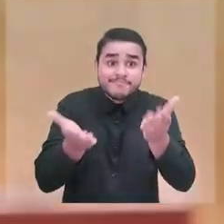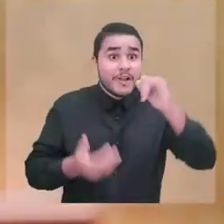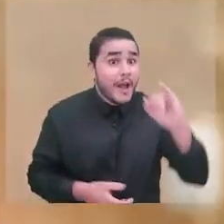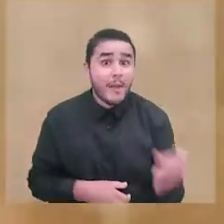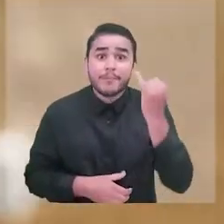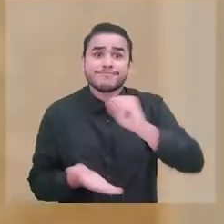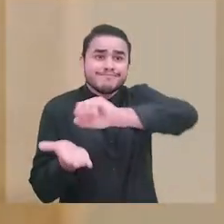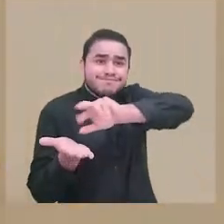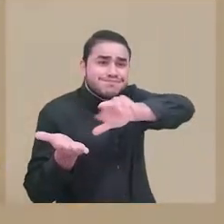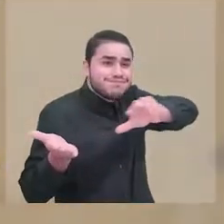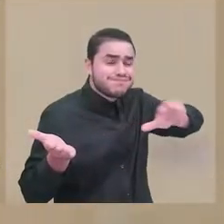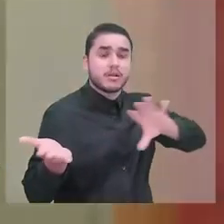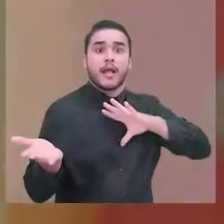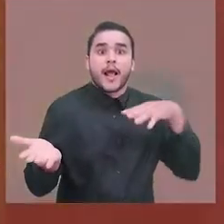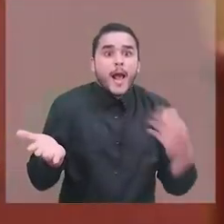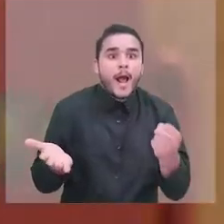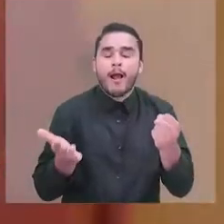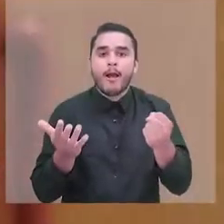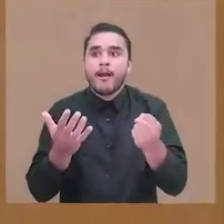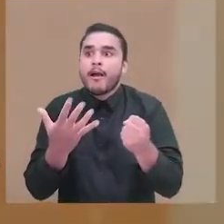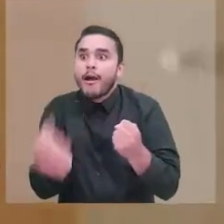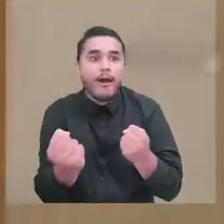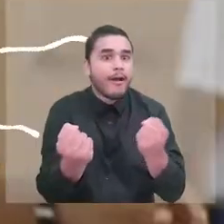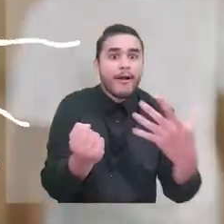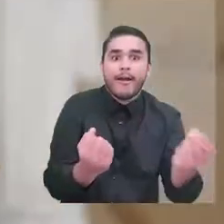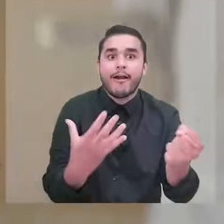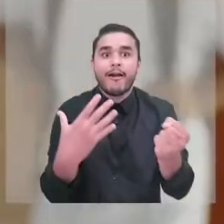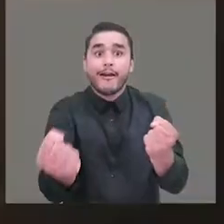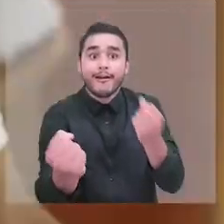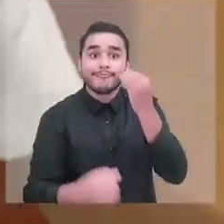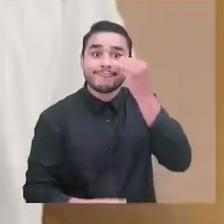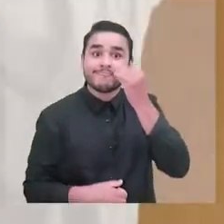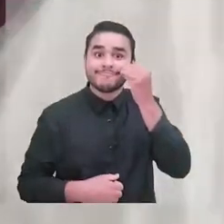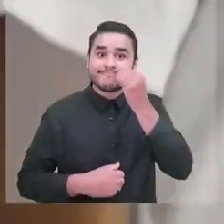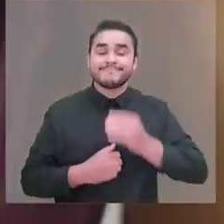pra você se jogar nele e abraçar um mundo de oportunidades e desafios.